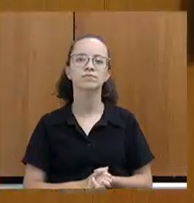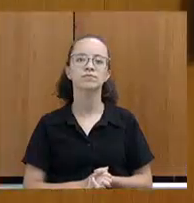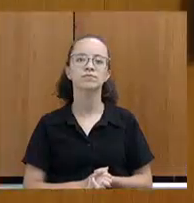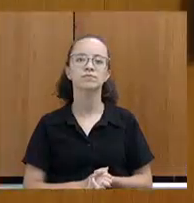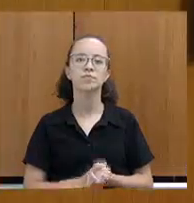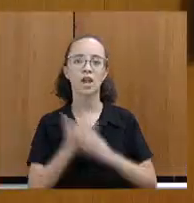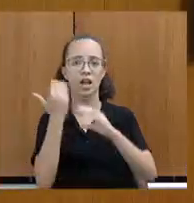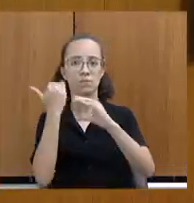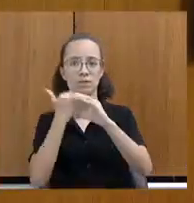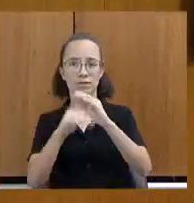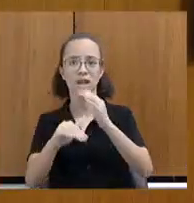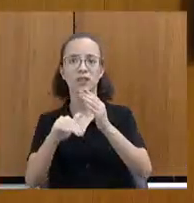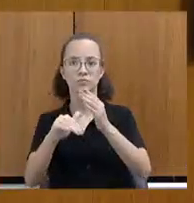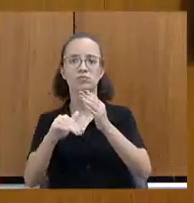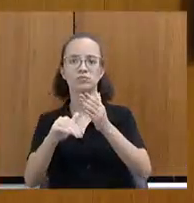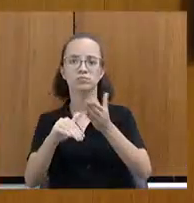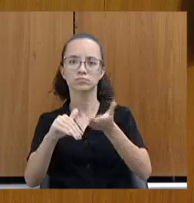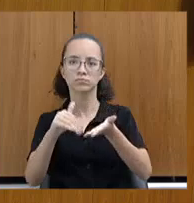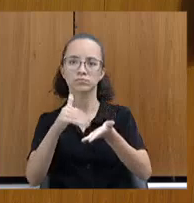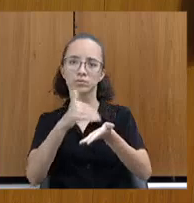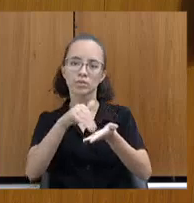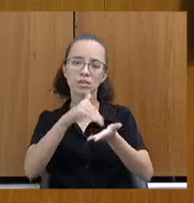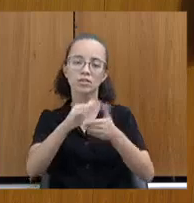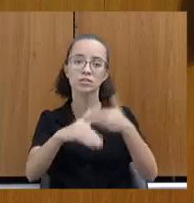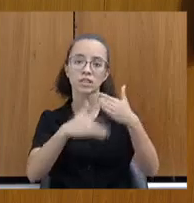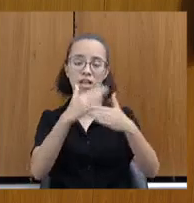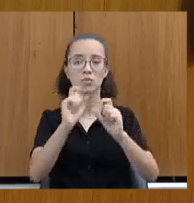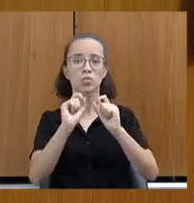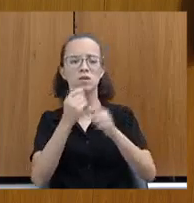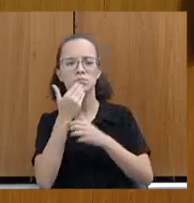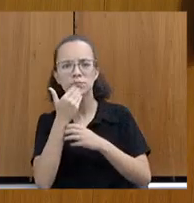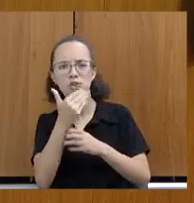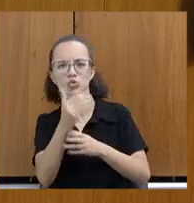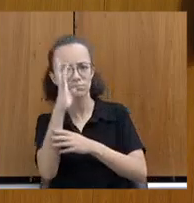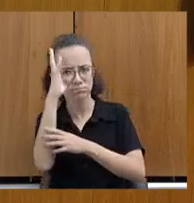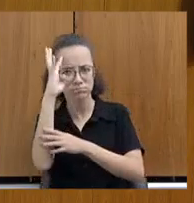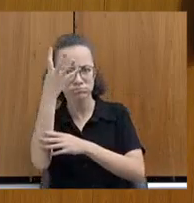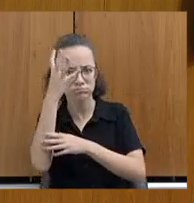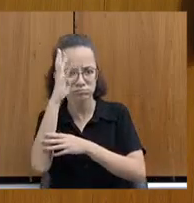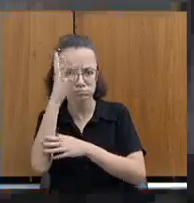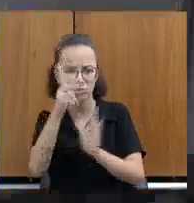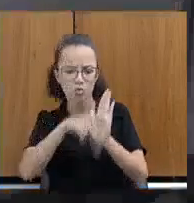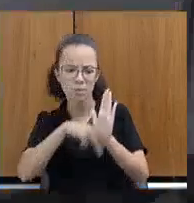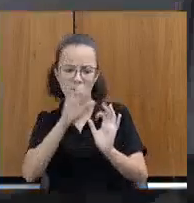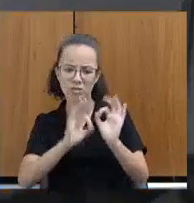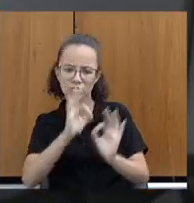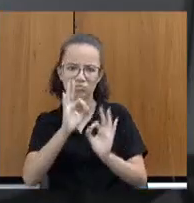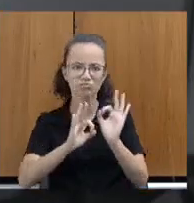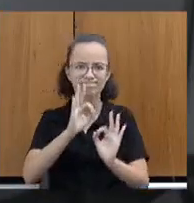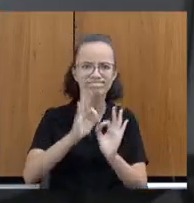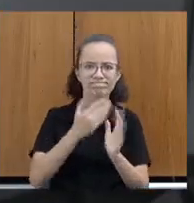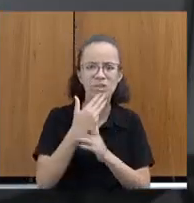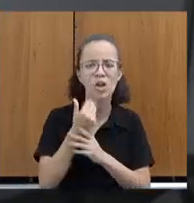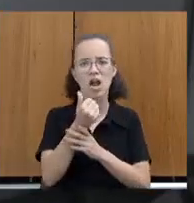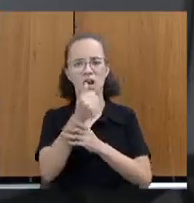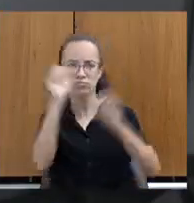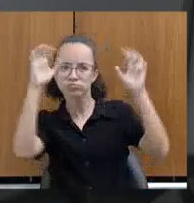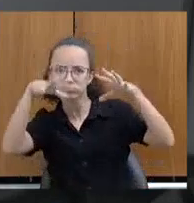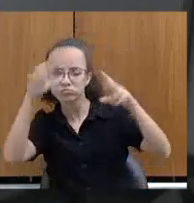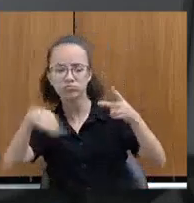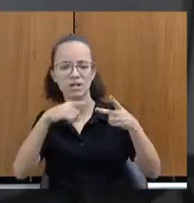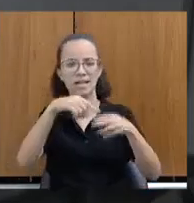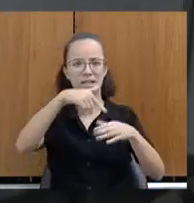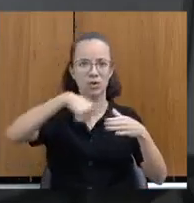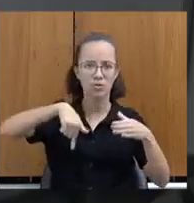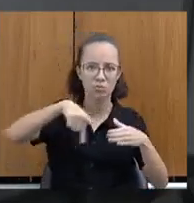Seja encaminhada à Secretaria de Estado de Desenvolvimento Social, C10, pedir de providência a criação do plano de enfrentamento aos impactos da chuva das comunidades